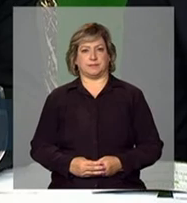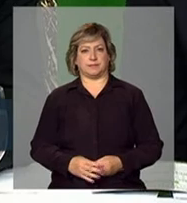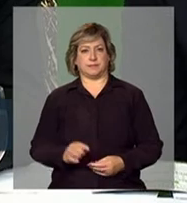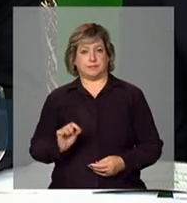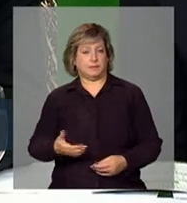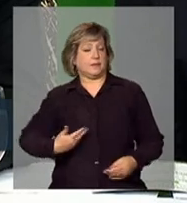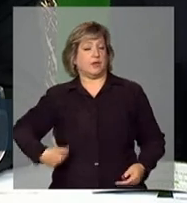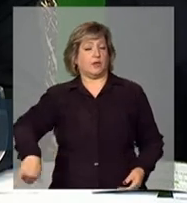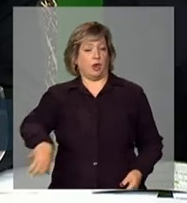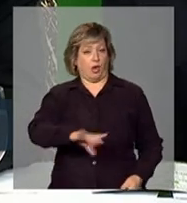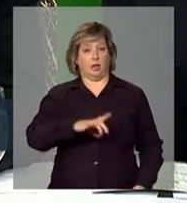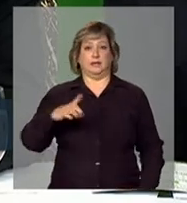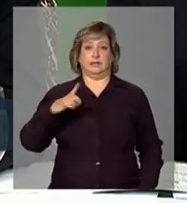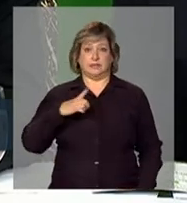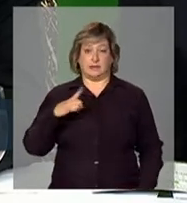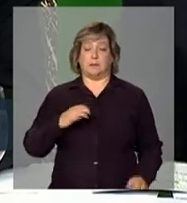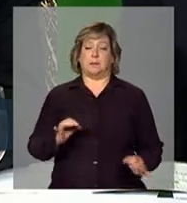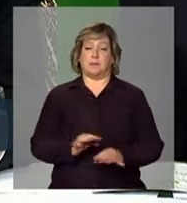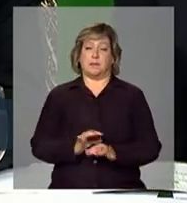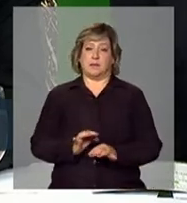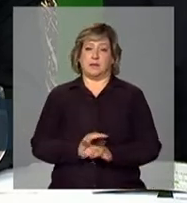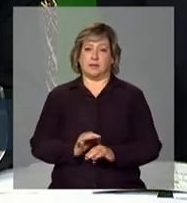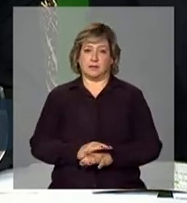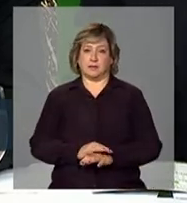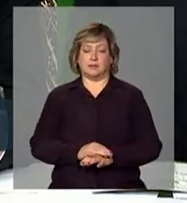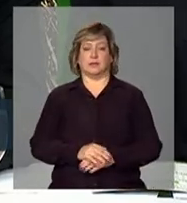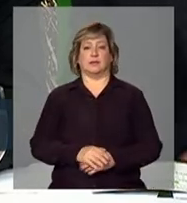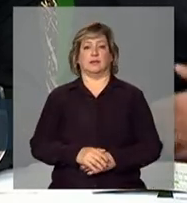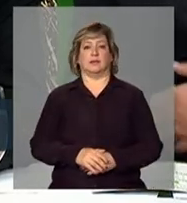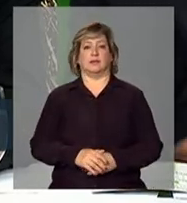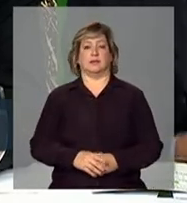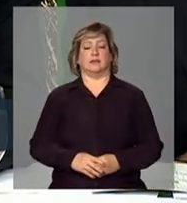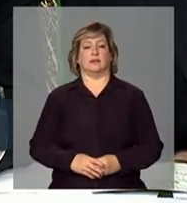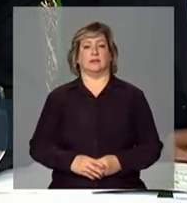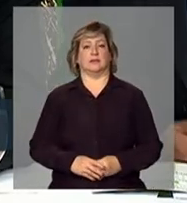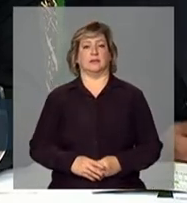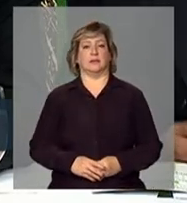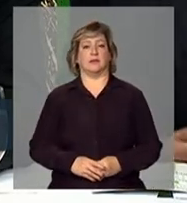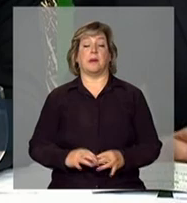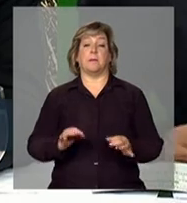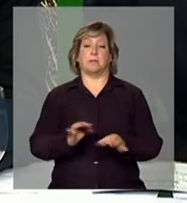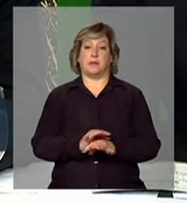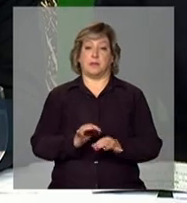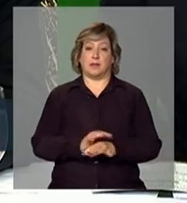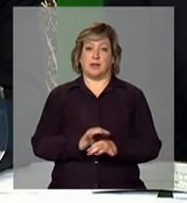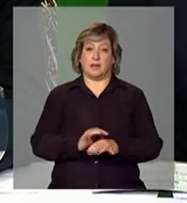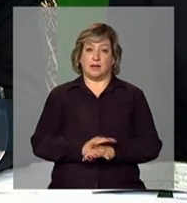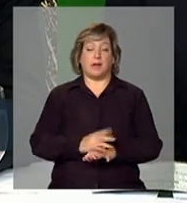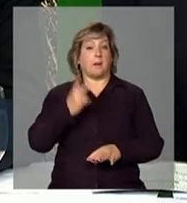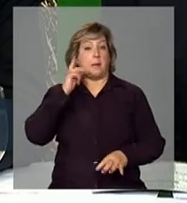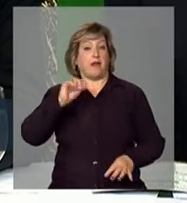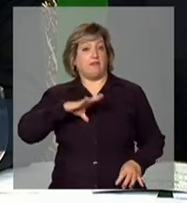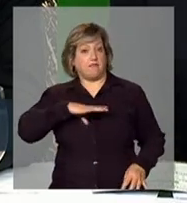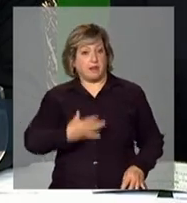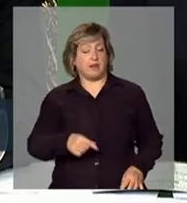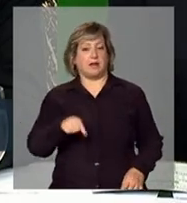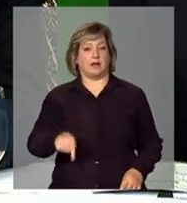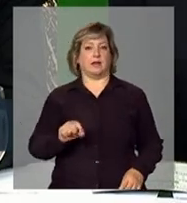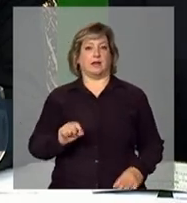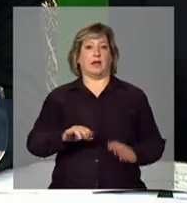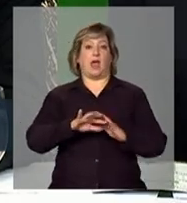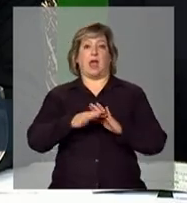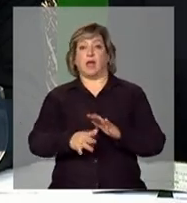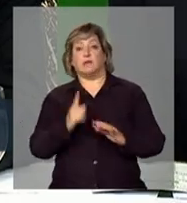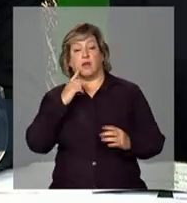Nós estamos hoje preparando, preparando para enfrentar a queda, se